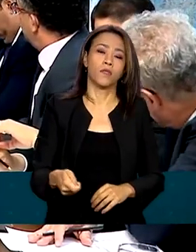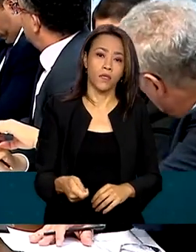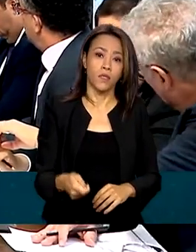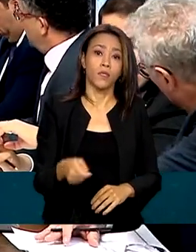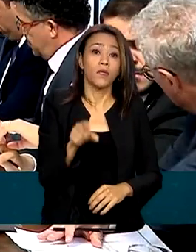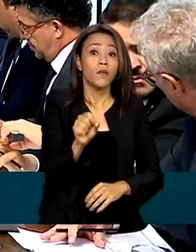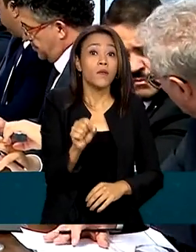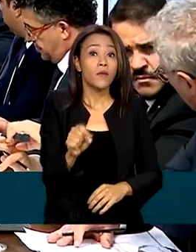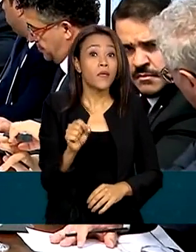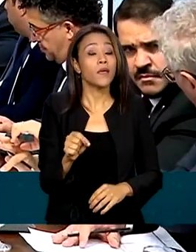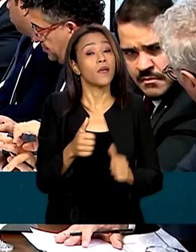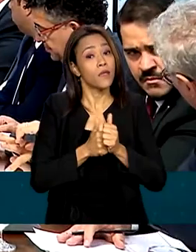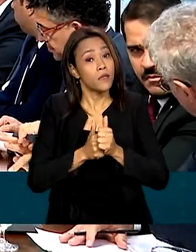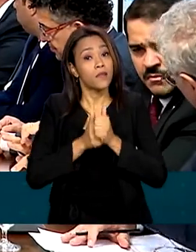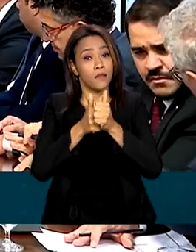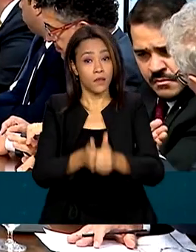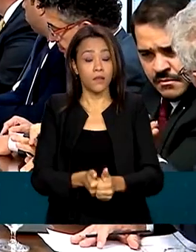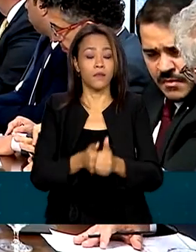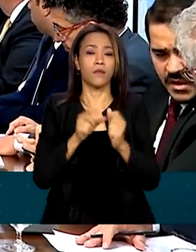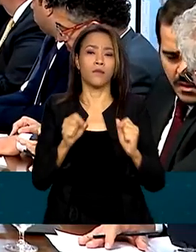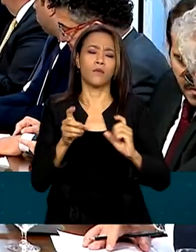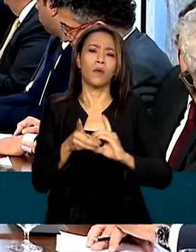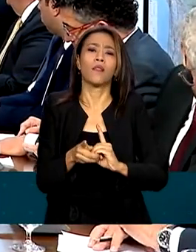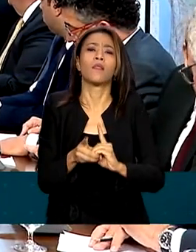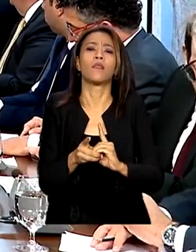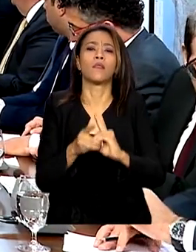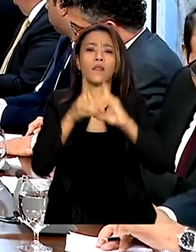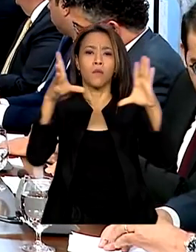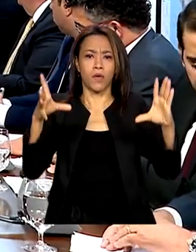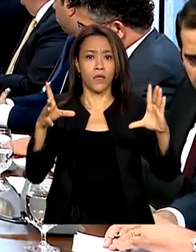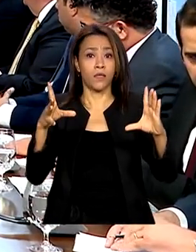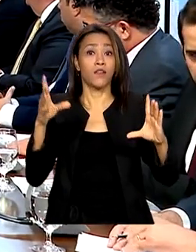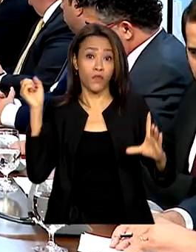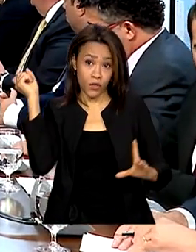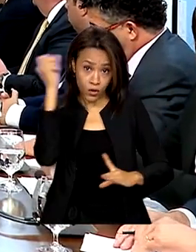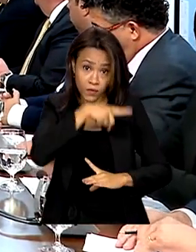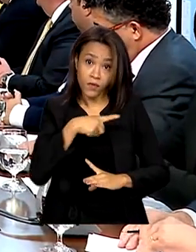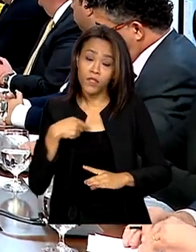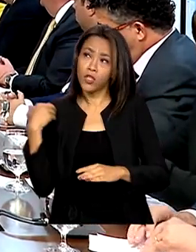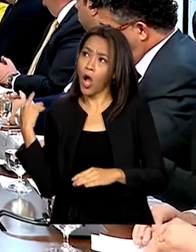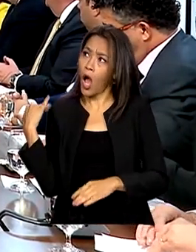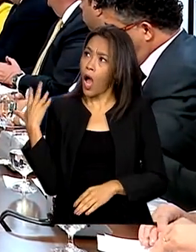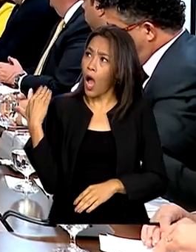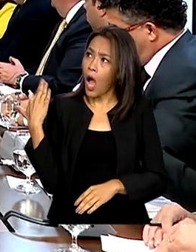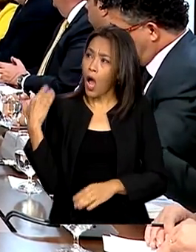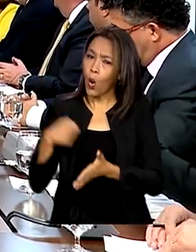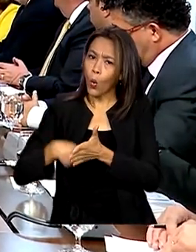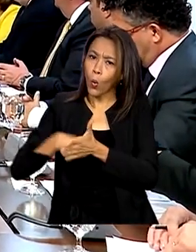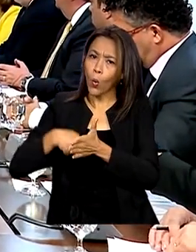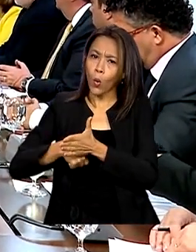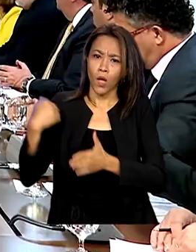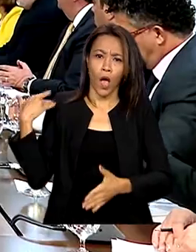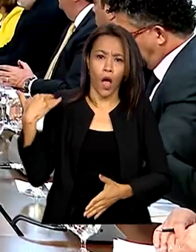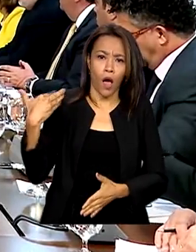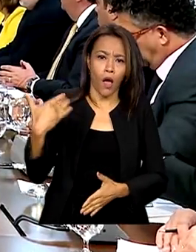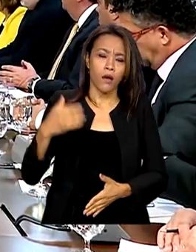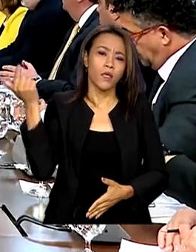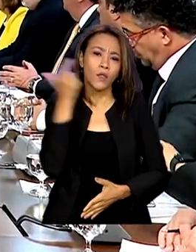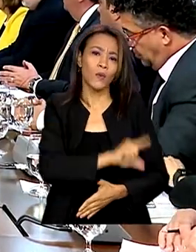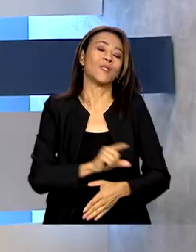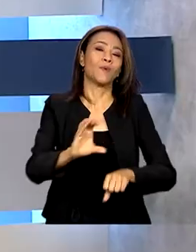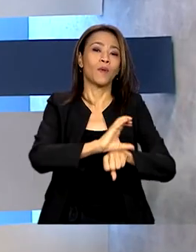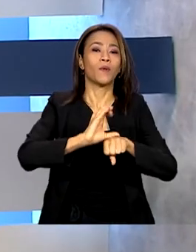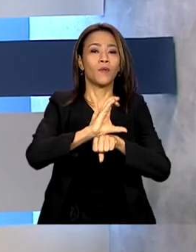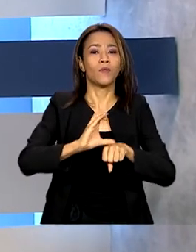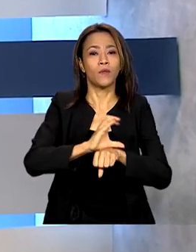a ordem democrática tão dificilmente alcançada por nós a partir da Constituição de 88.